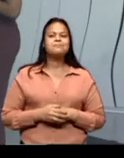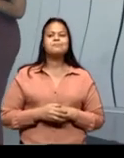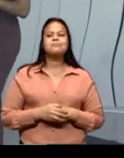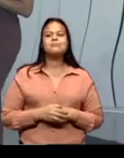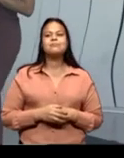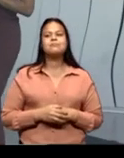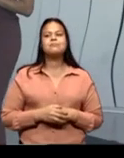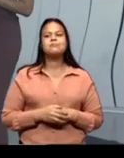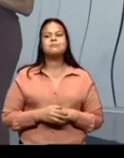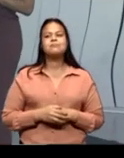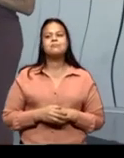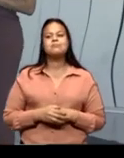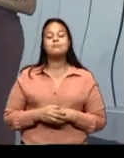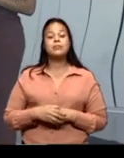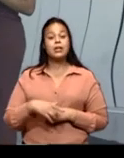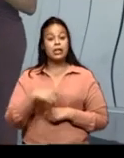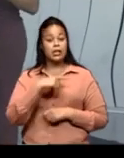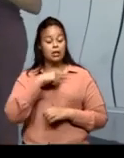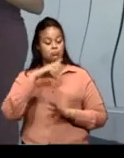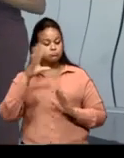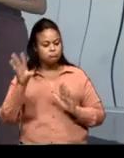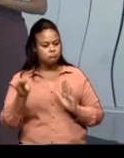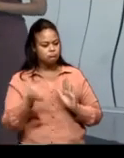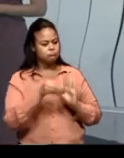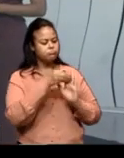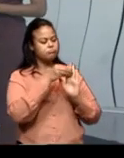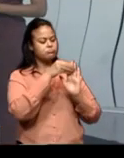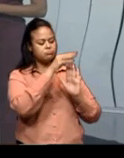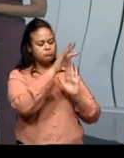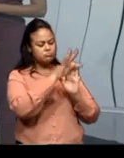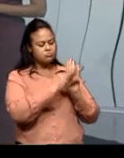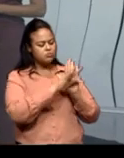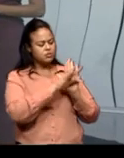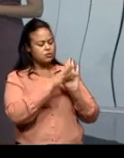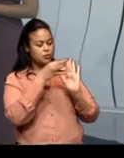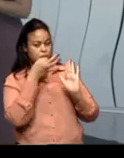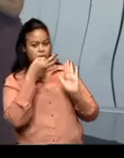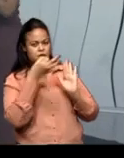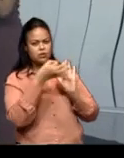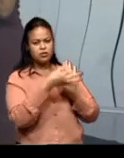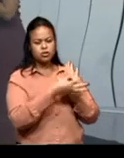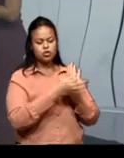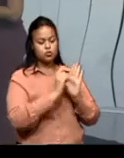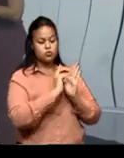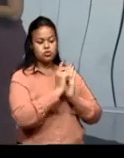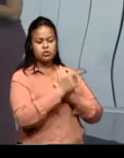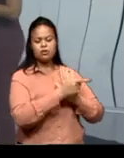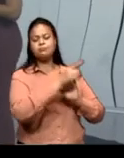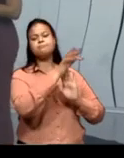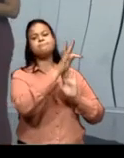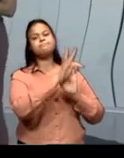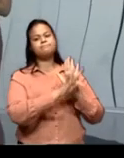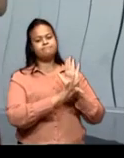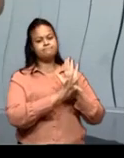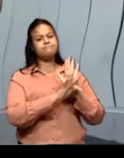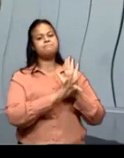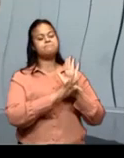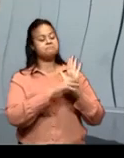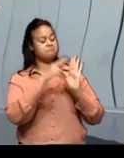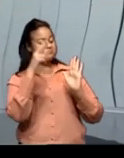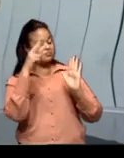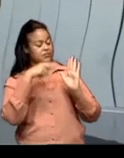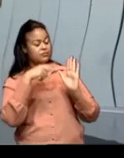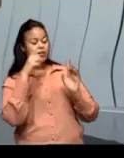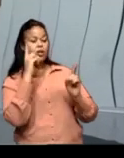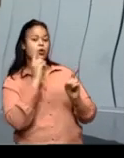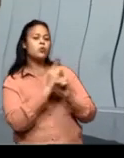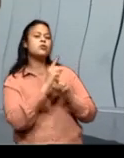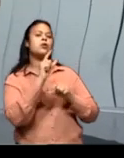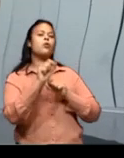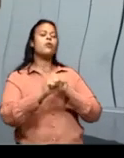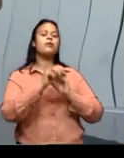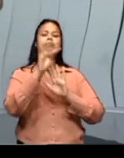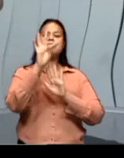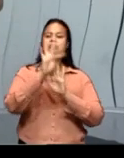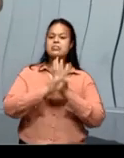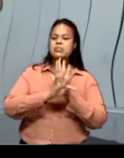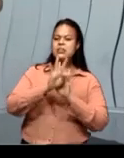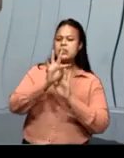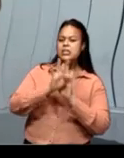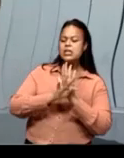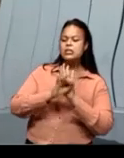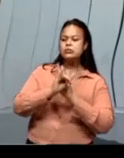nós temos a resenha crítica. O gênero é textual. E aí nós vamos ver que nós encontramos o texto